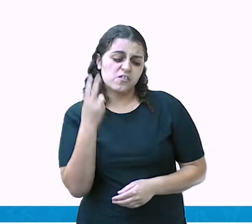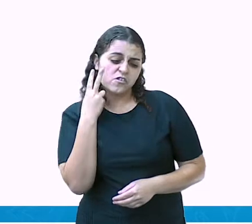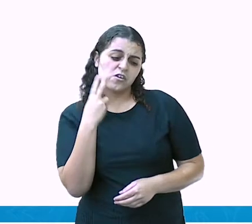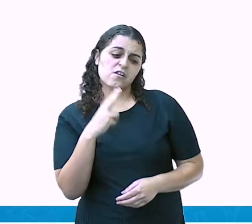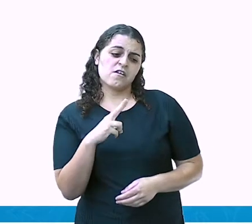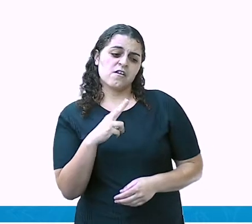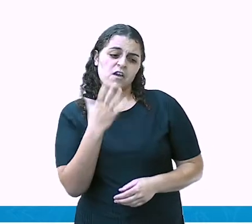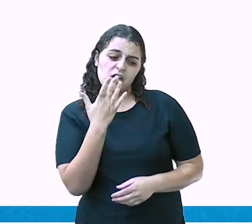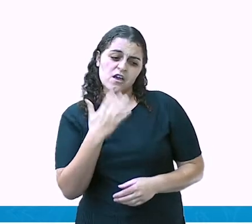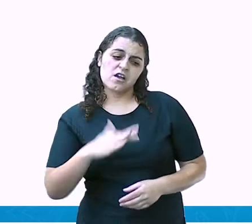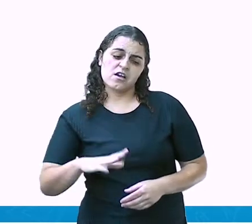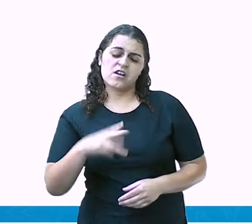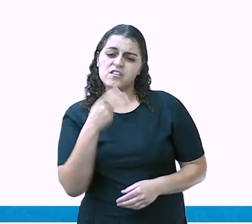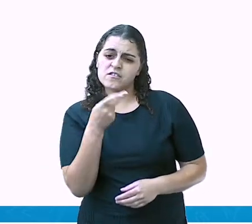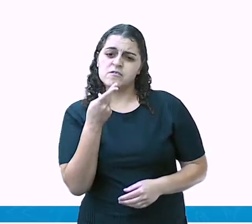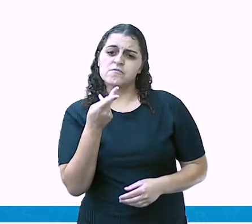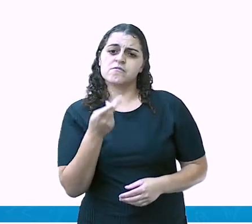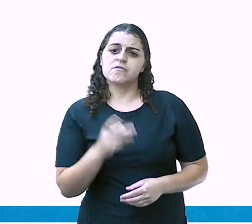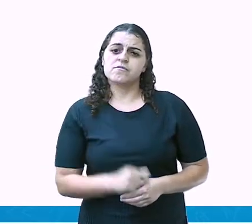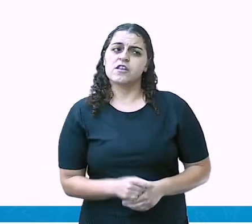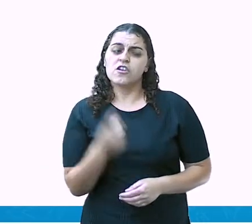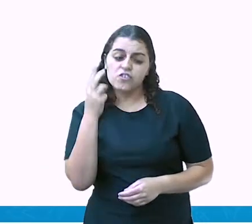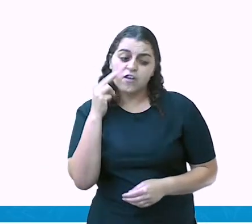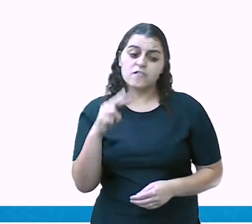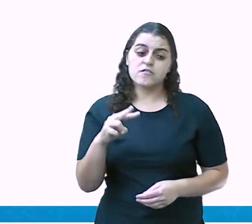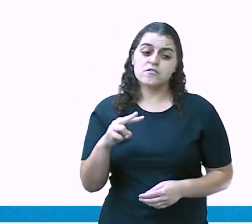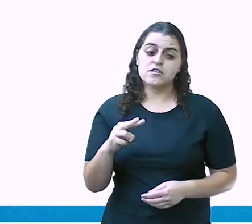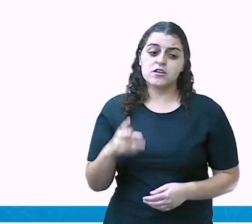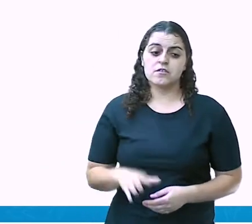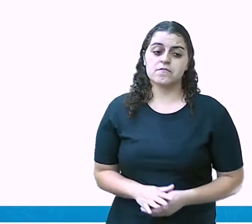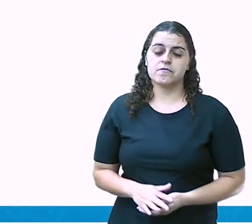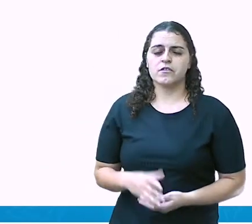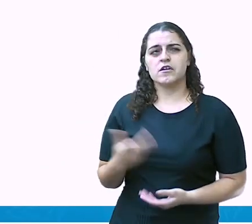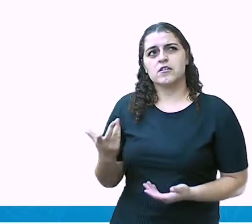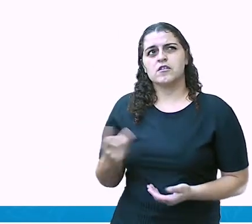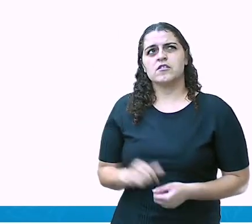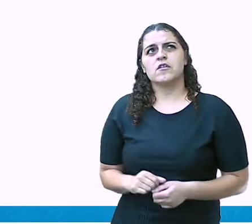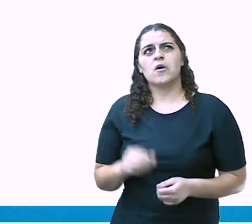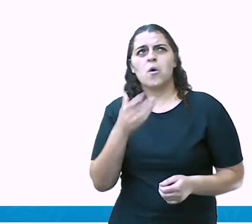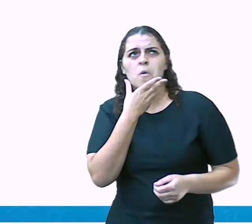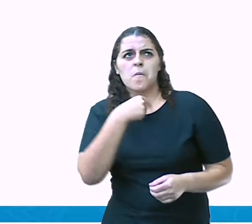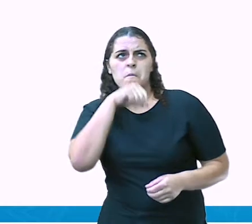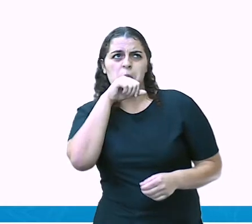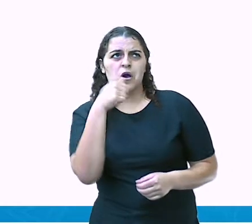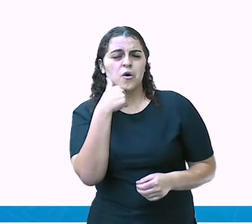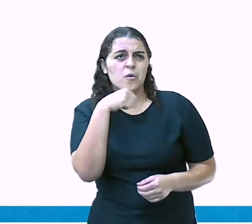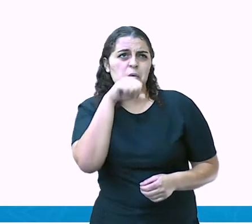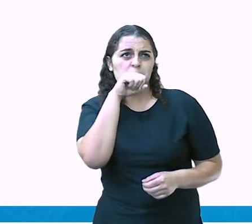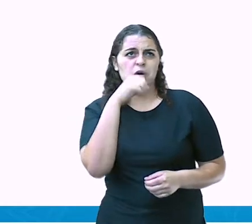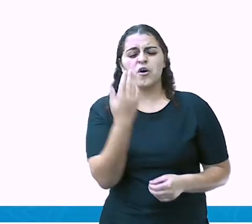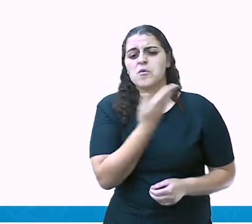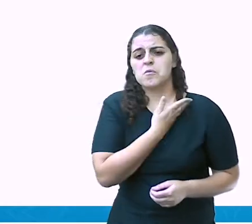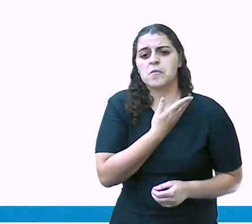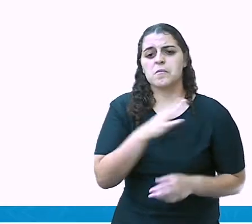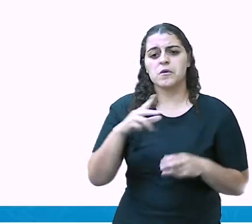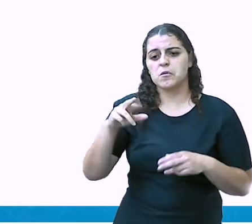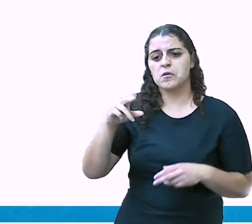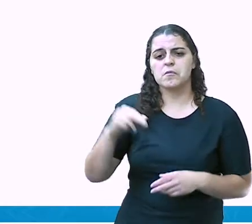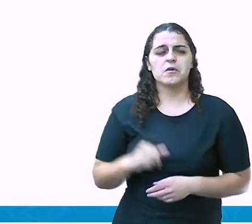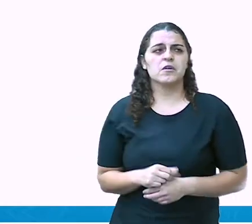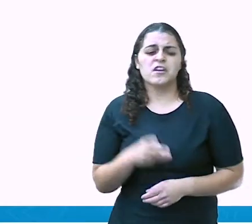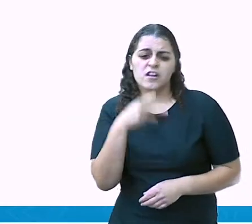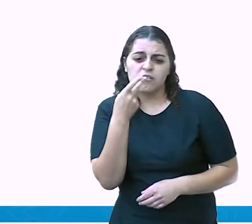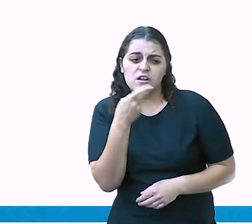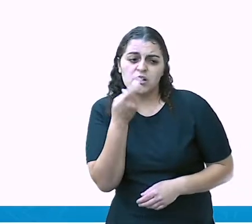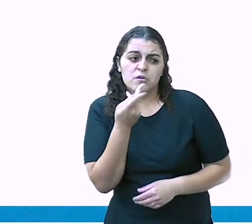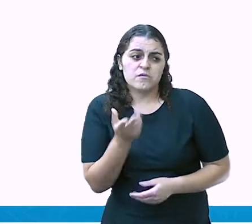falando. Ela fala. Eu já vi. Ela estava ali numa situação com o pai, com a mãe, Com o irmão. E ela